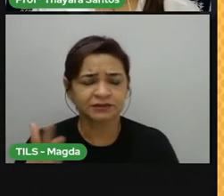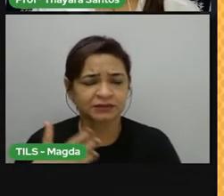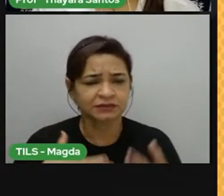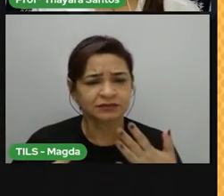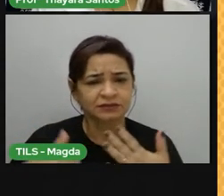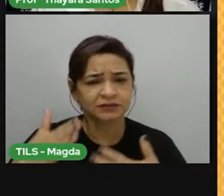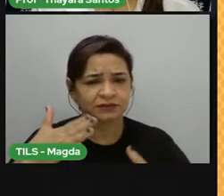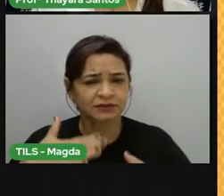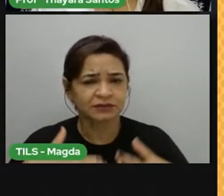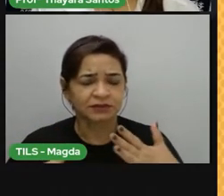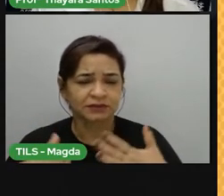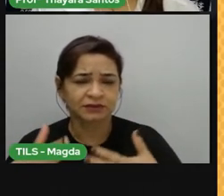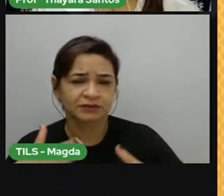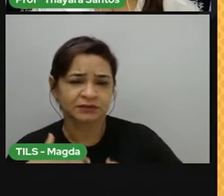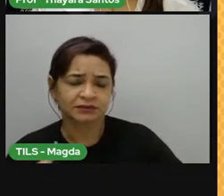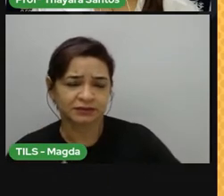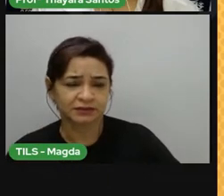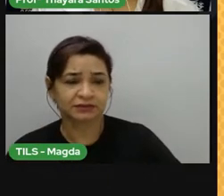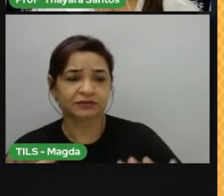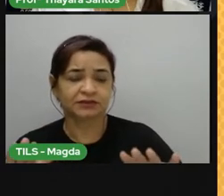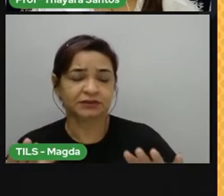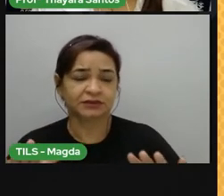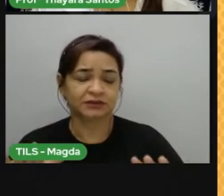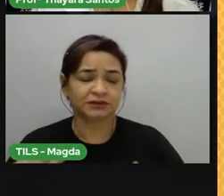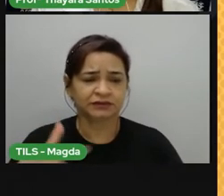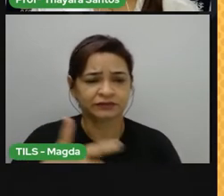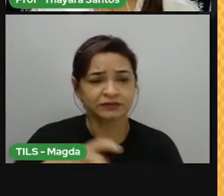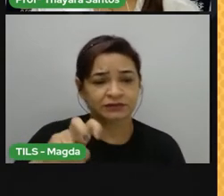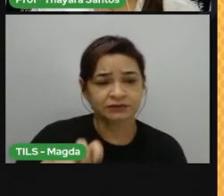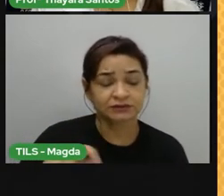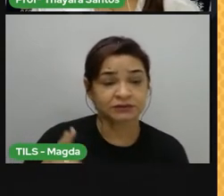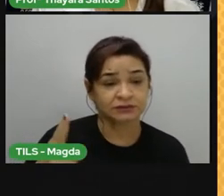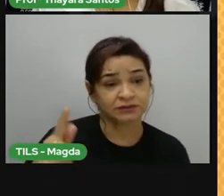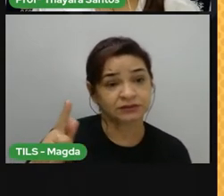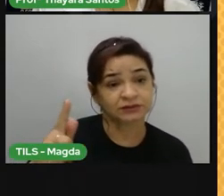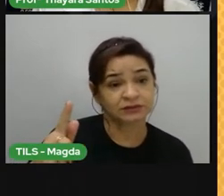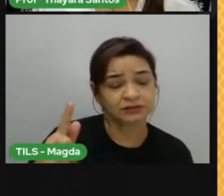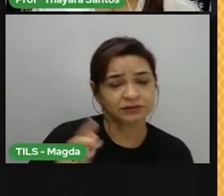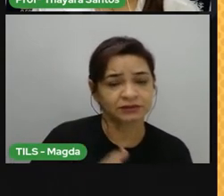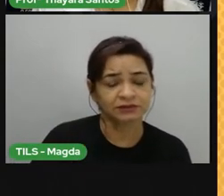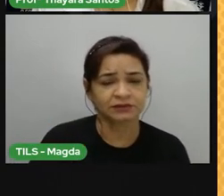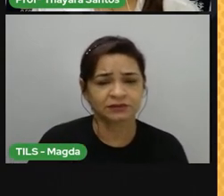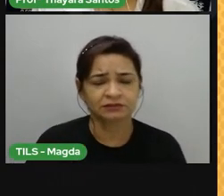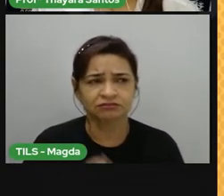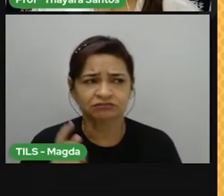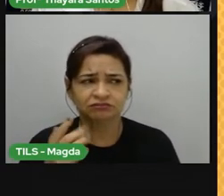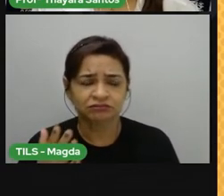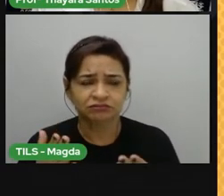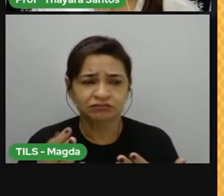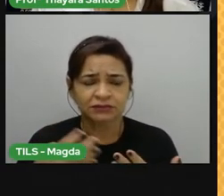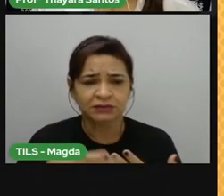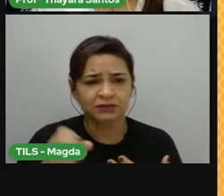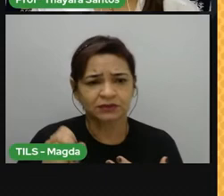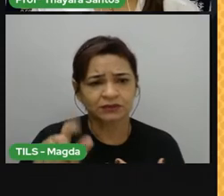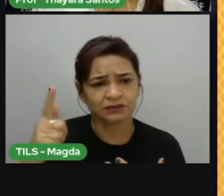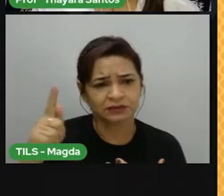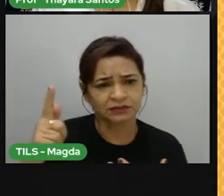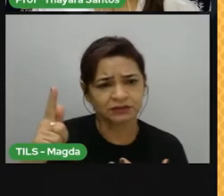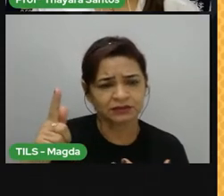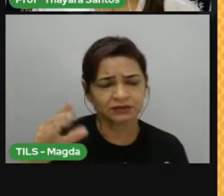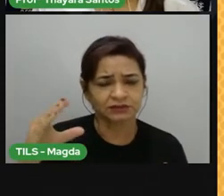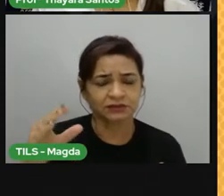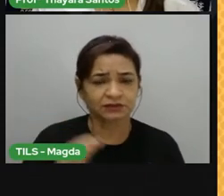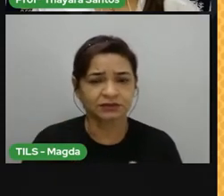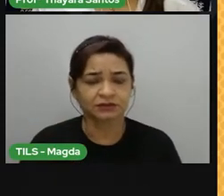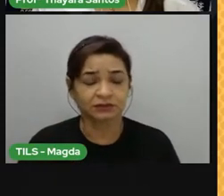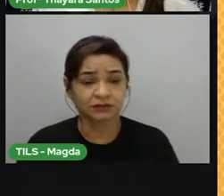As temperaturas médias anuais são de 25 graus Celsius, com sensação térmica de 40 graus Celsius. No verão,